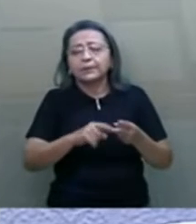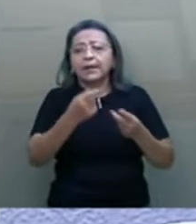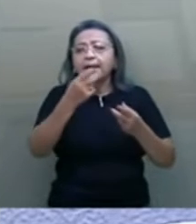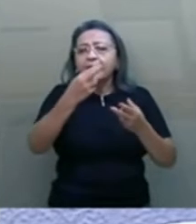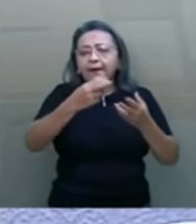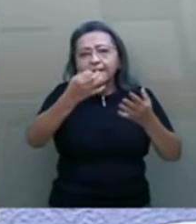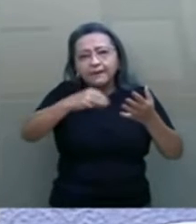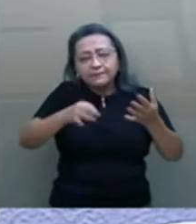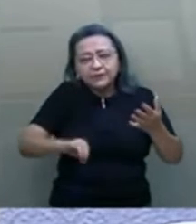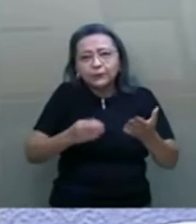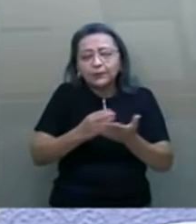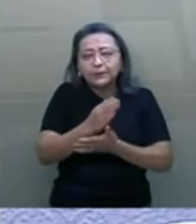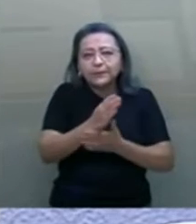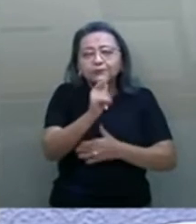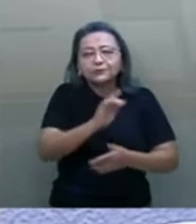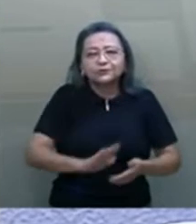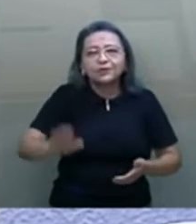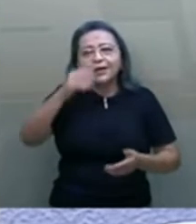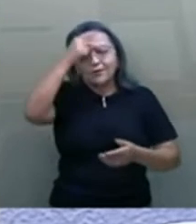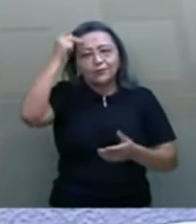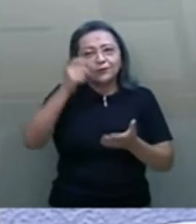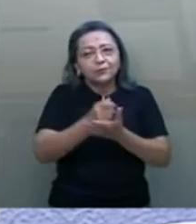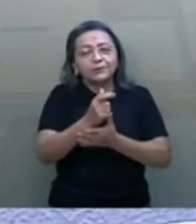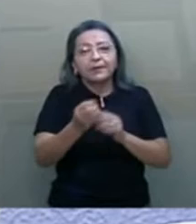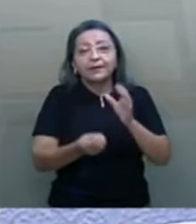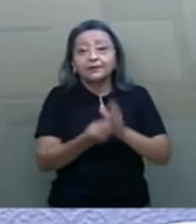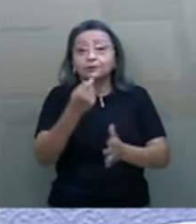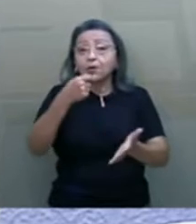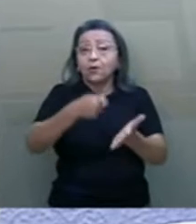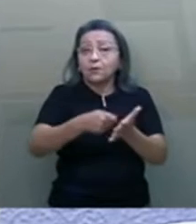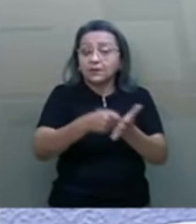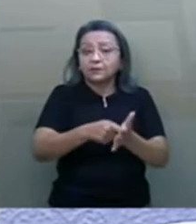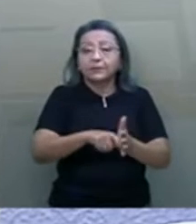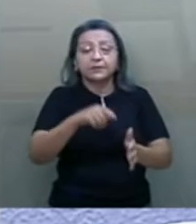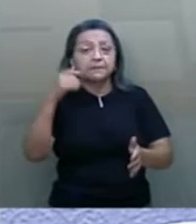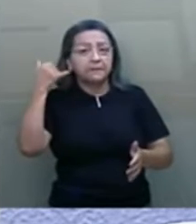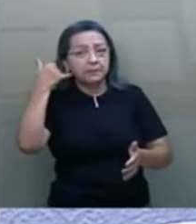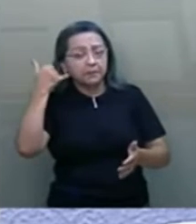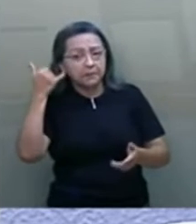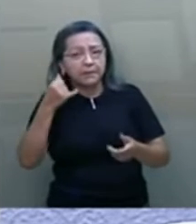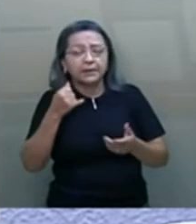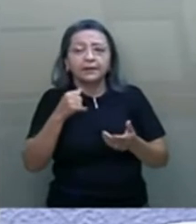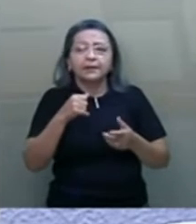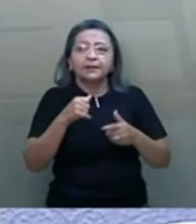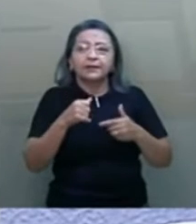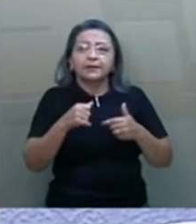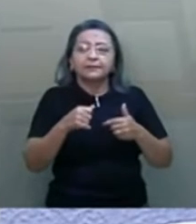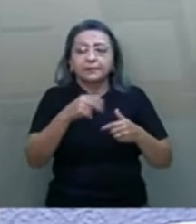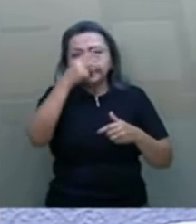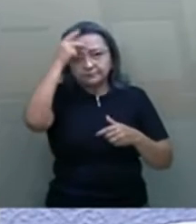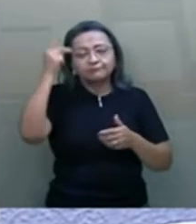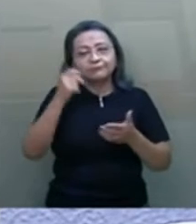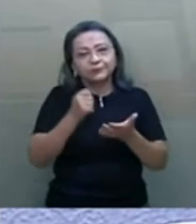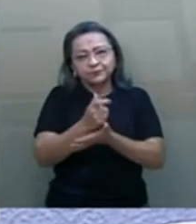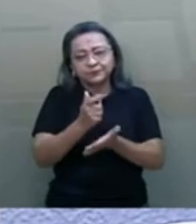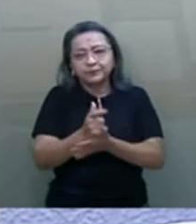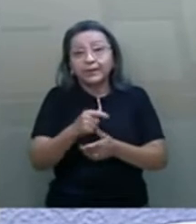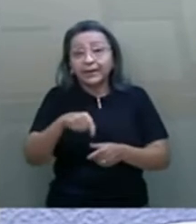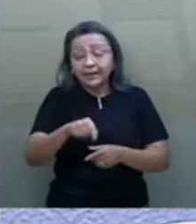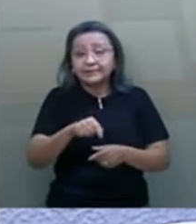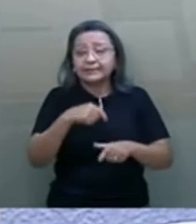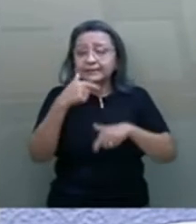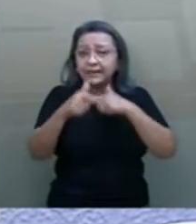regulamento geral do consumidor e a criação de obrigações de ouvidorias para a atuação dos consumidores. Essa